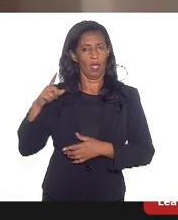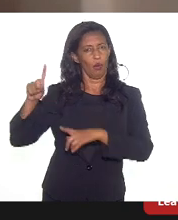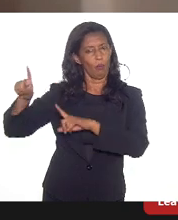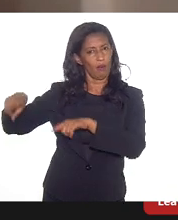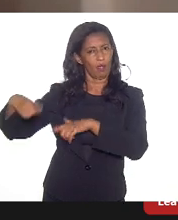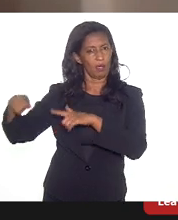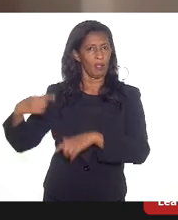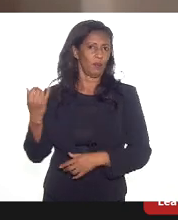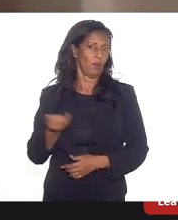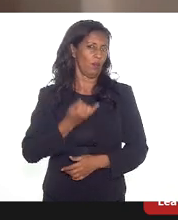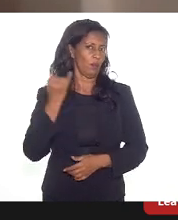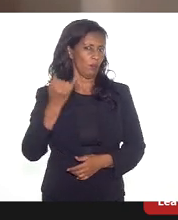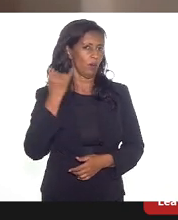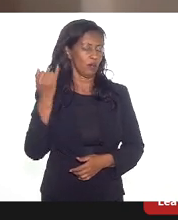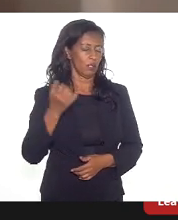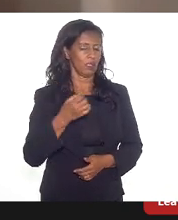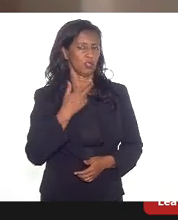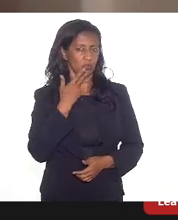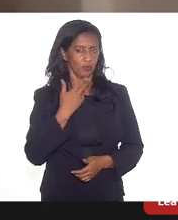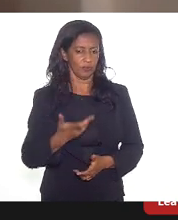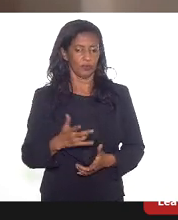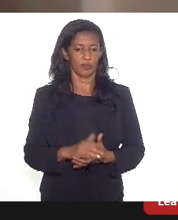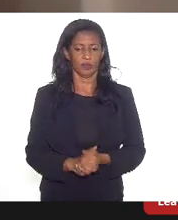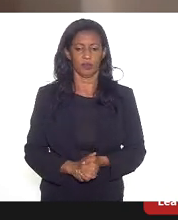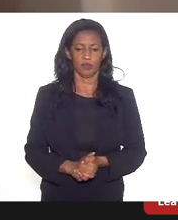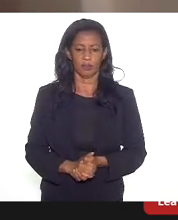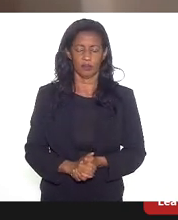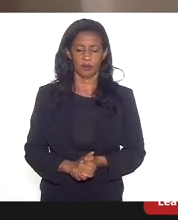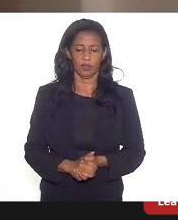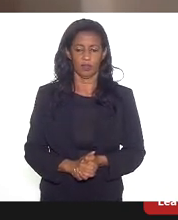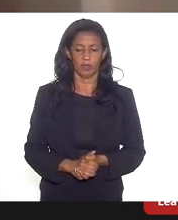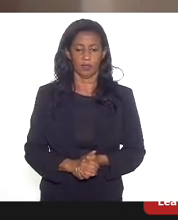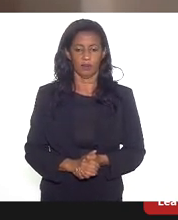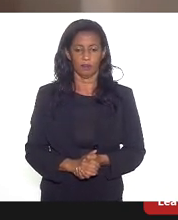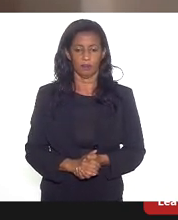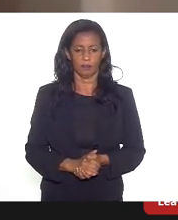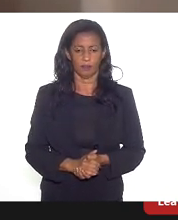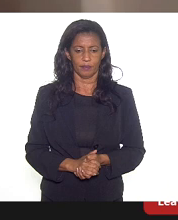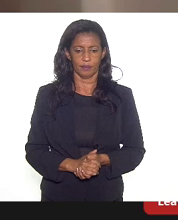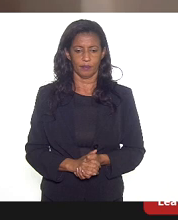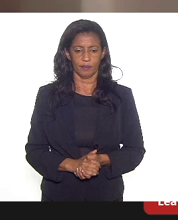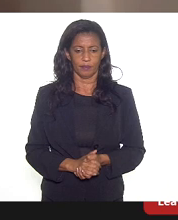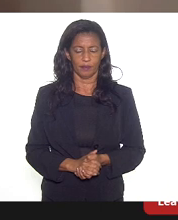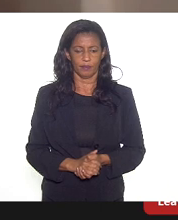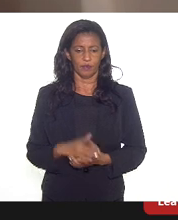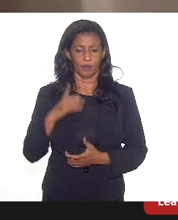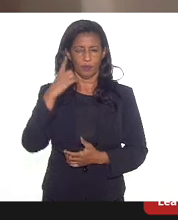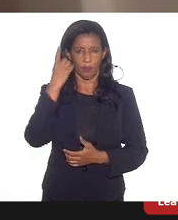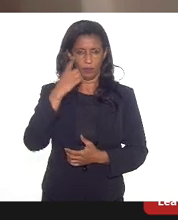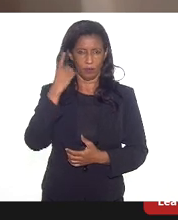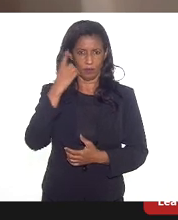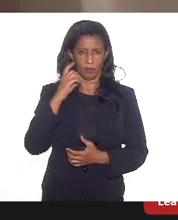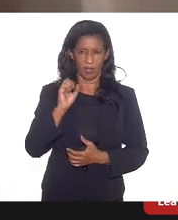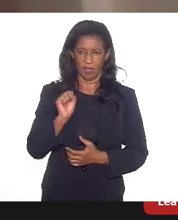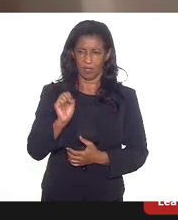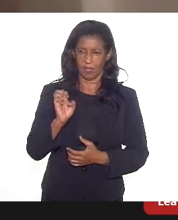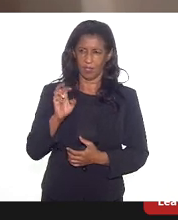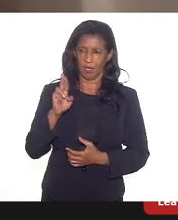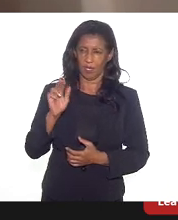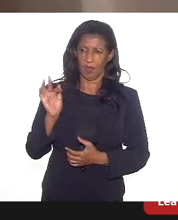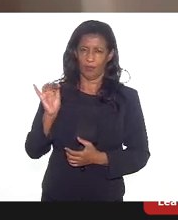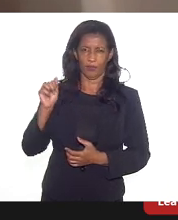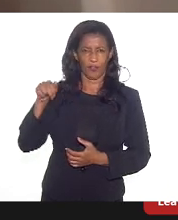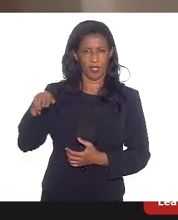deputado, acho que valeria a pena estar dando uma olhada nisso. O deputado Serafini,